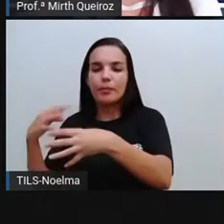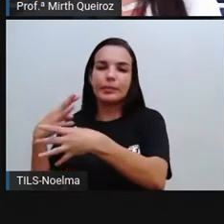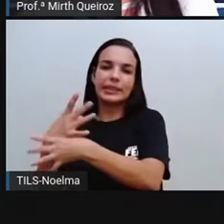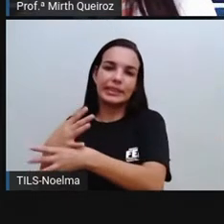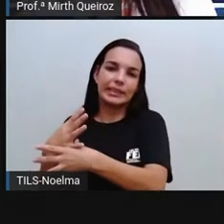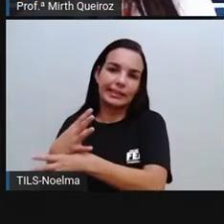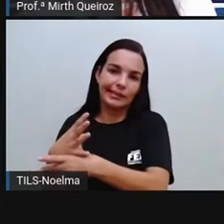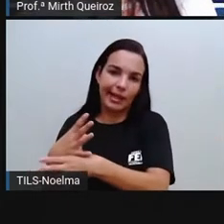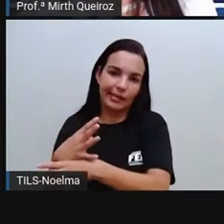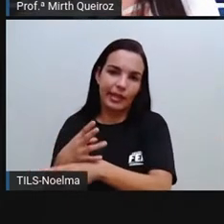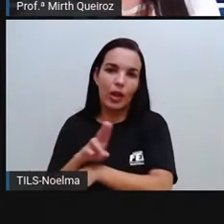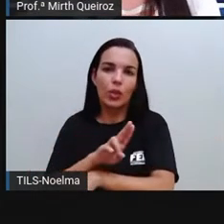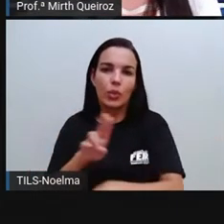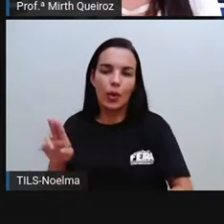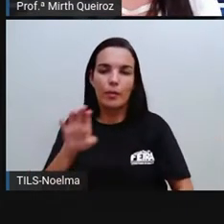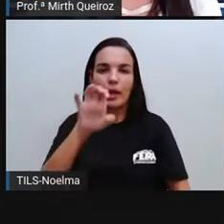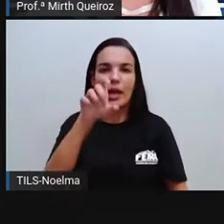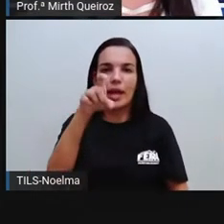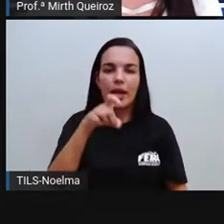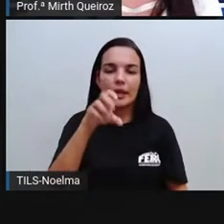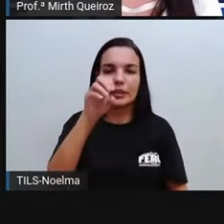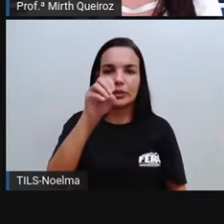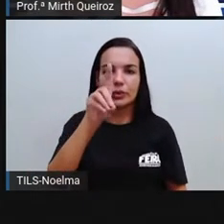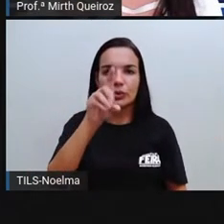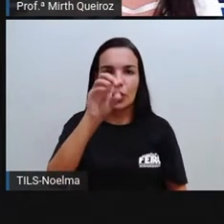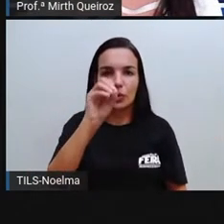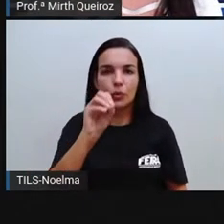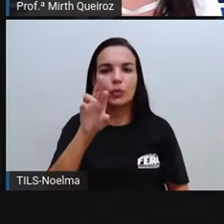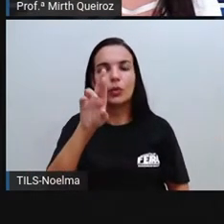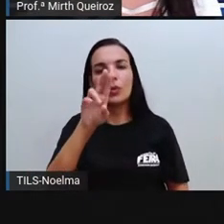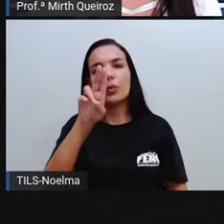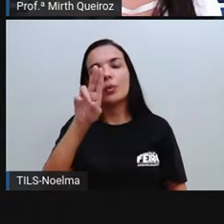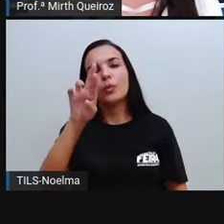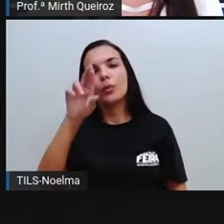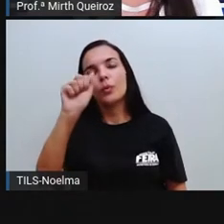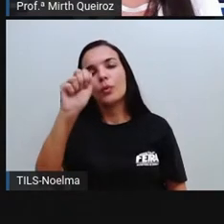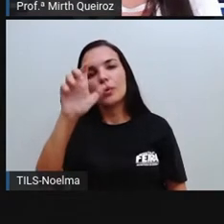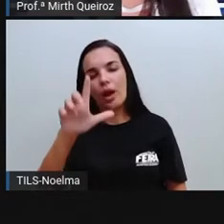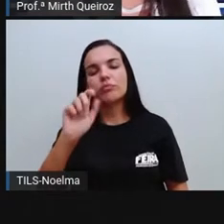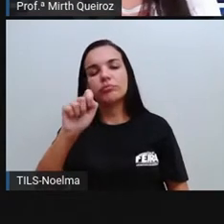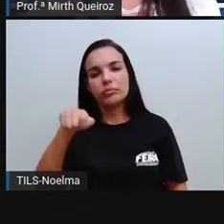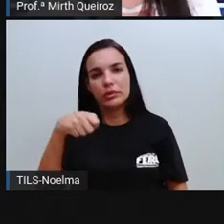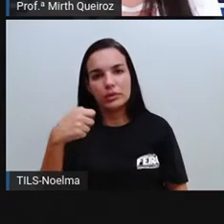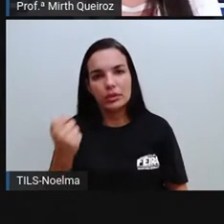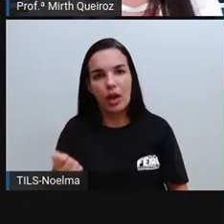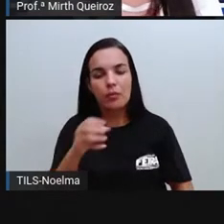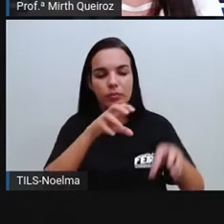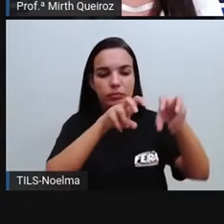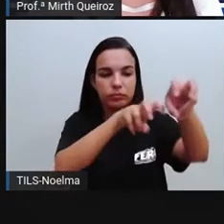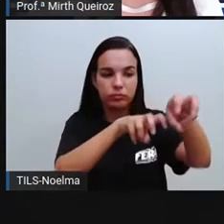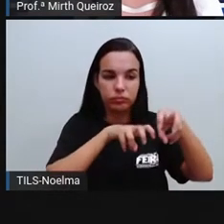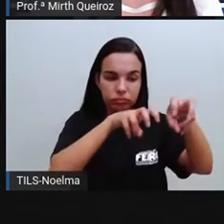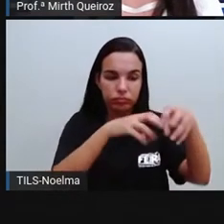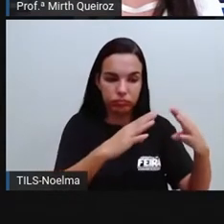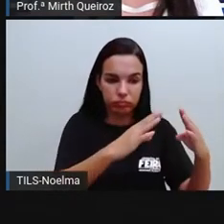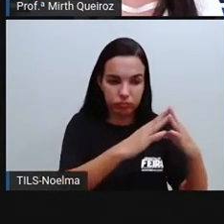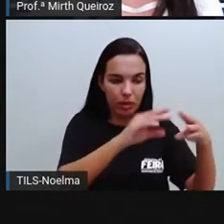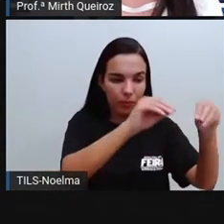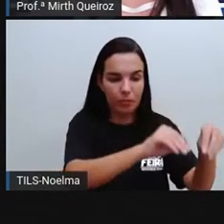para as cidades. Em busca de quê? Em busca de melhores condições de vida. Em busca de emprego.